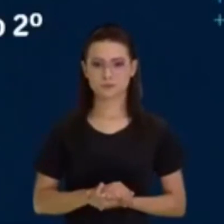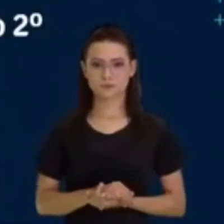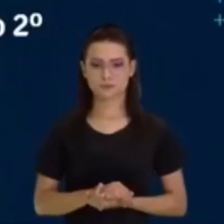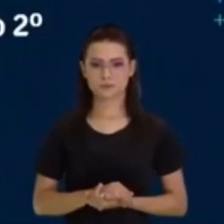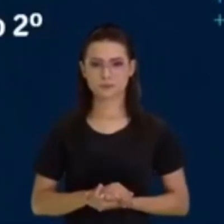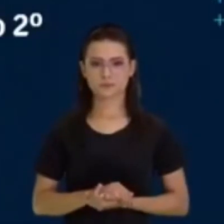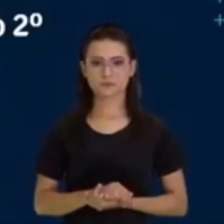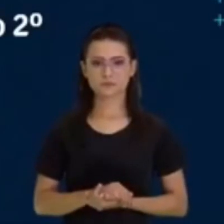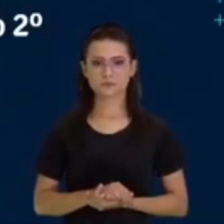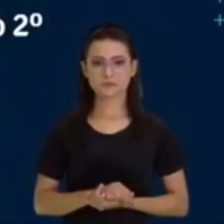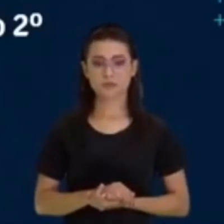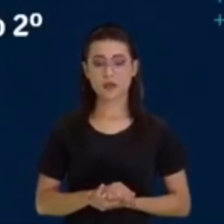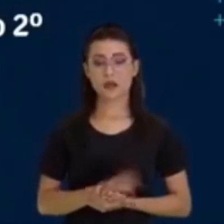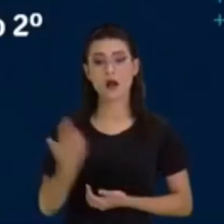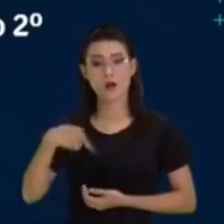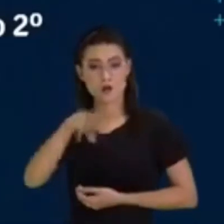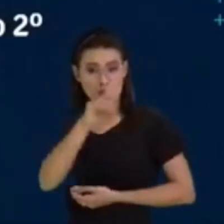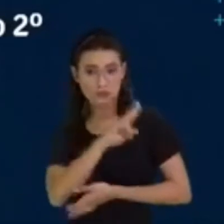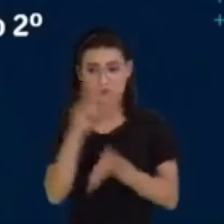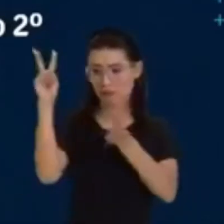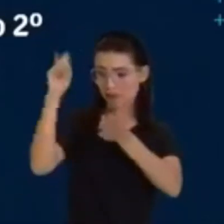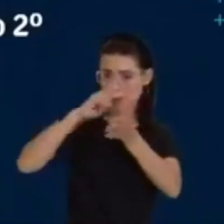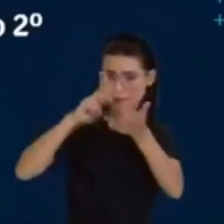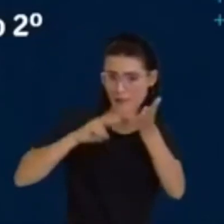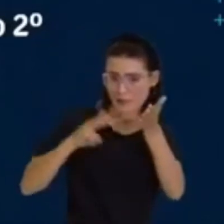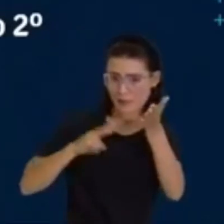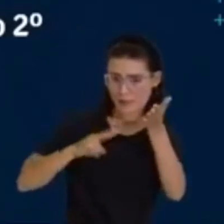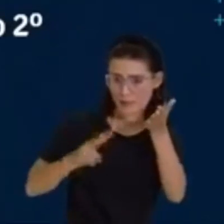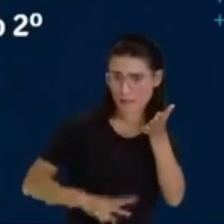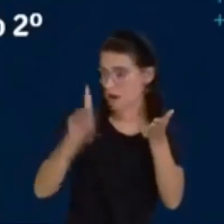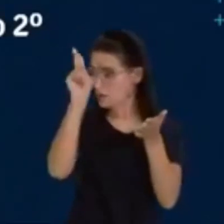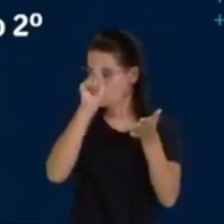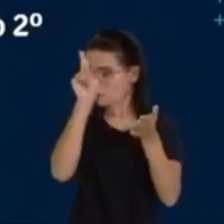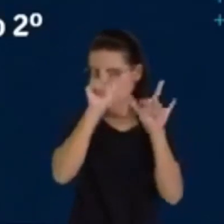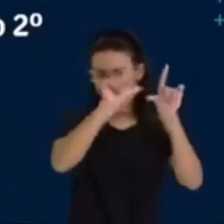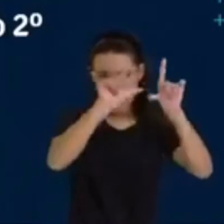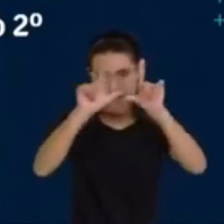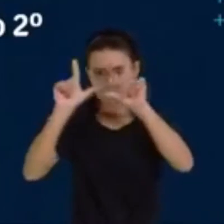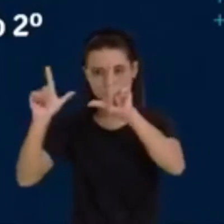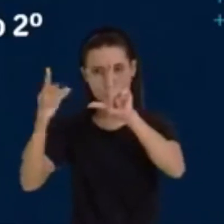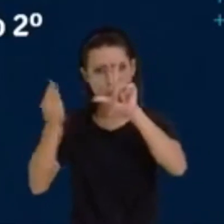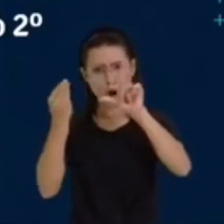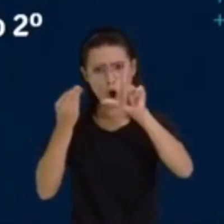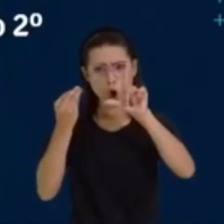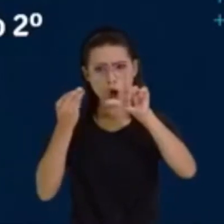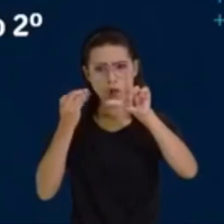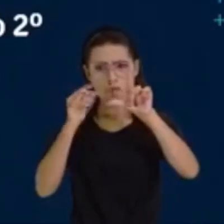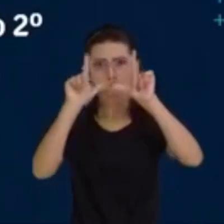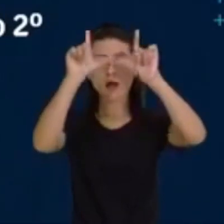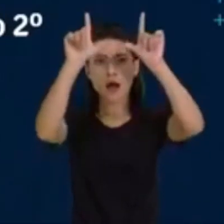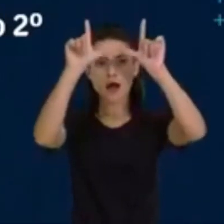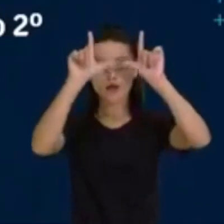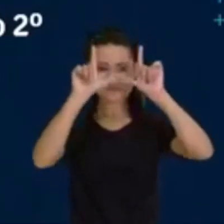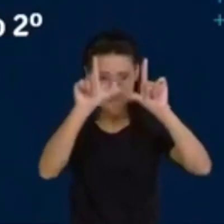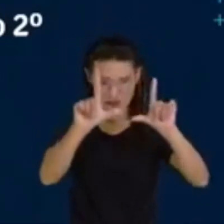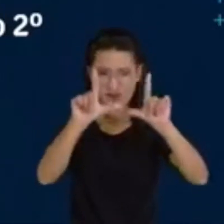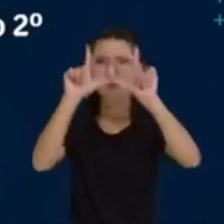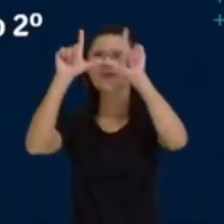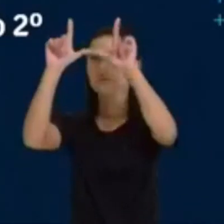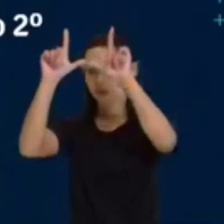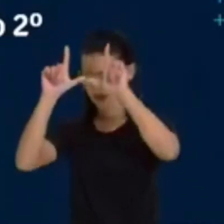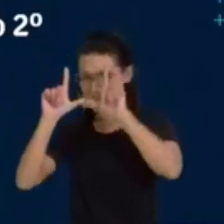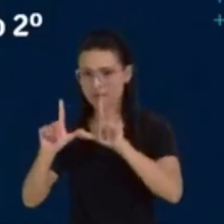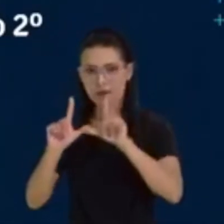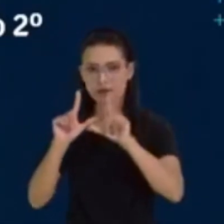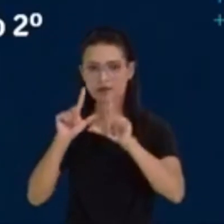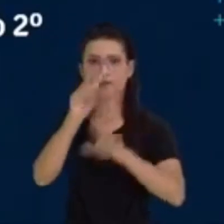Ao lermos uma tira, a leitura precisa ser de cima para baixo e da esquerda para a direita.